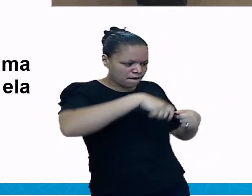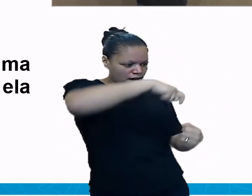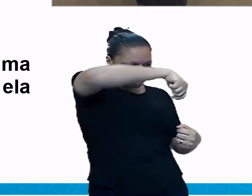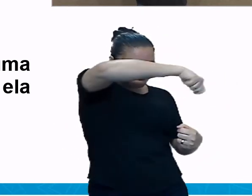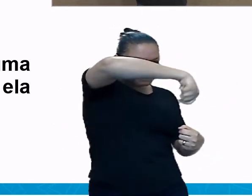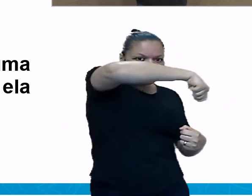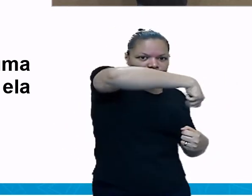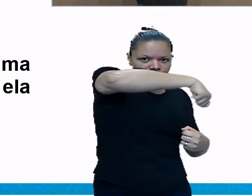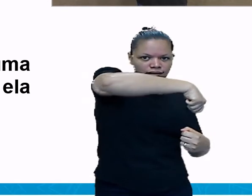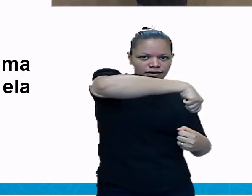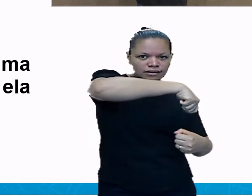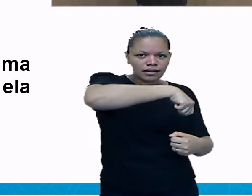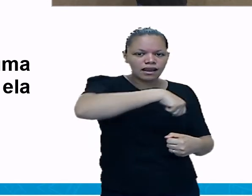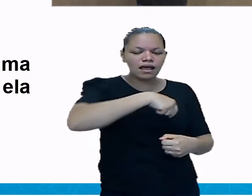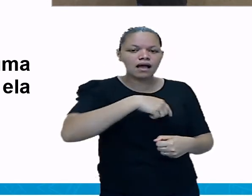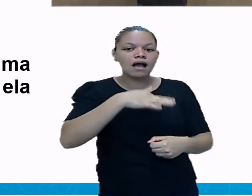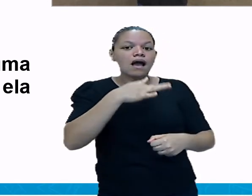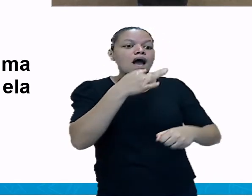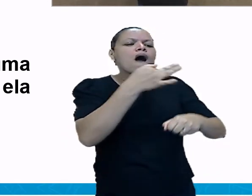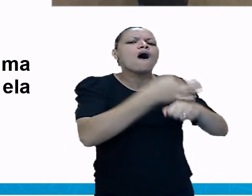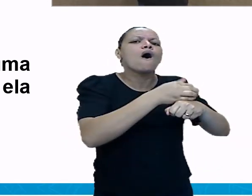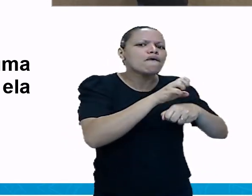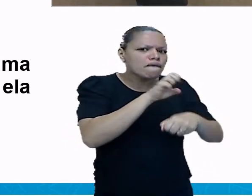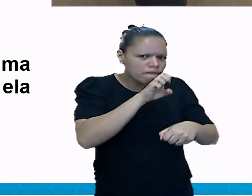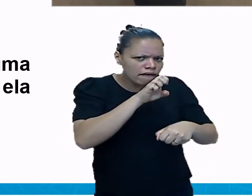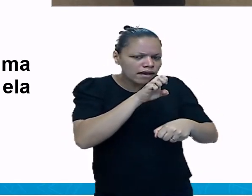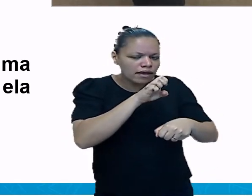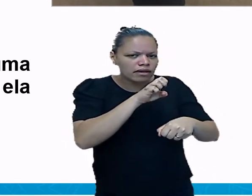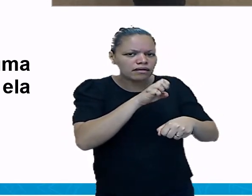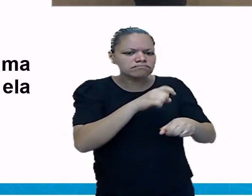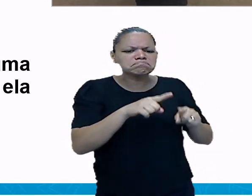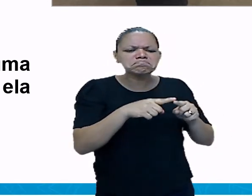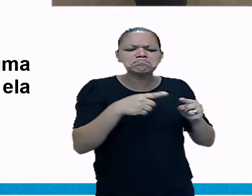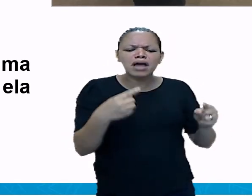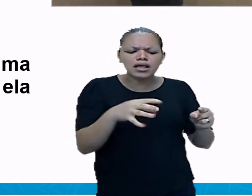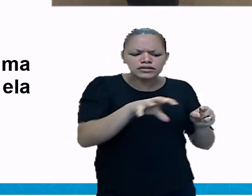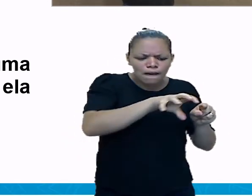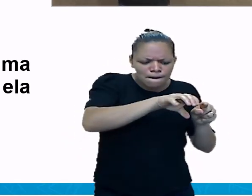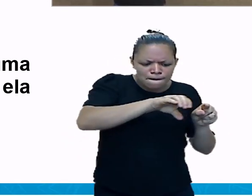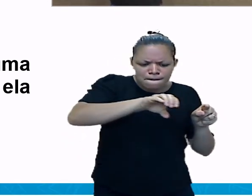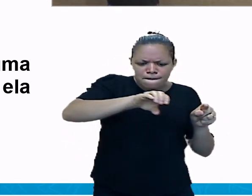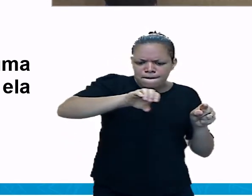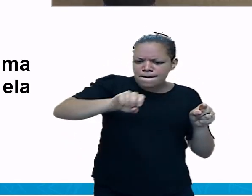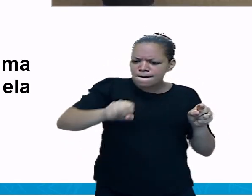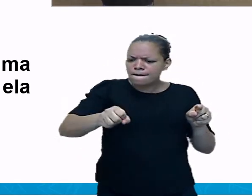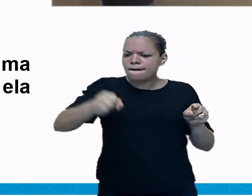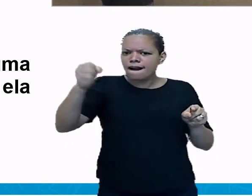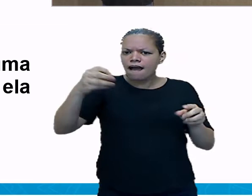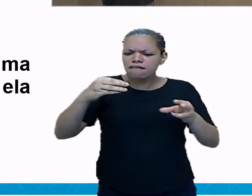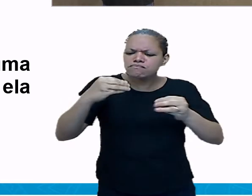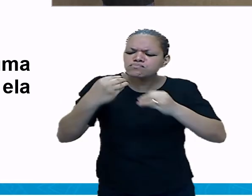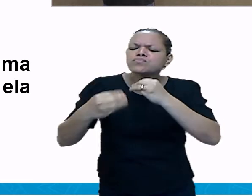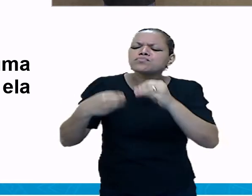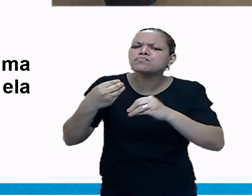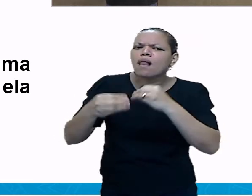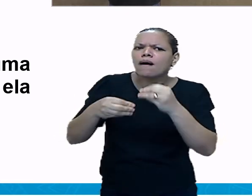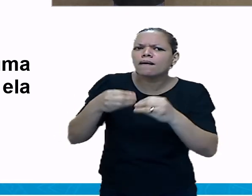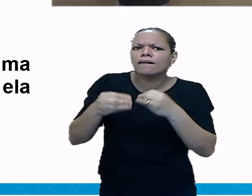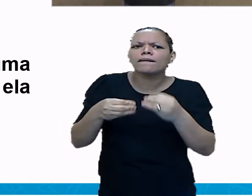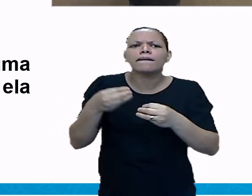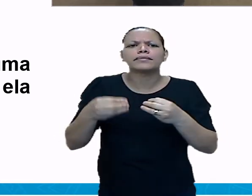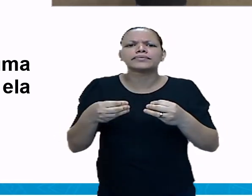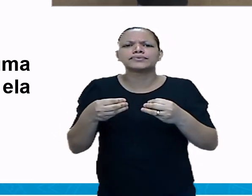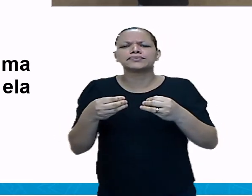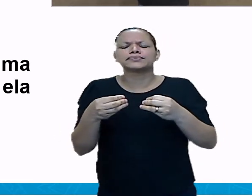A panela é de alumínio ou de ferro, mas o cabo é de plástico.